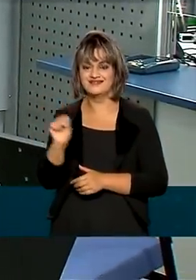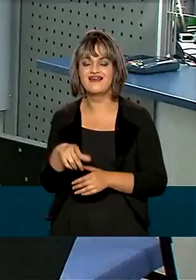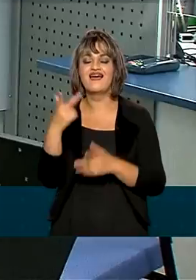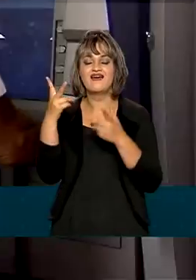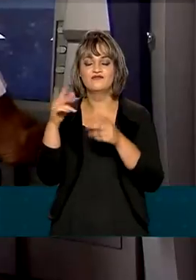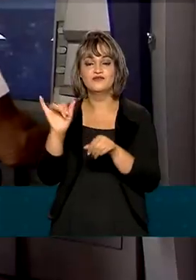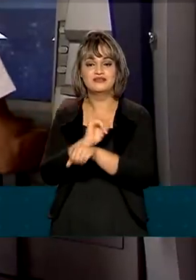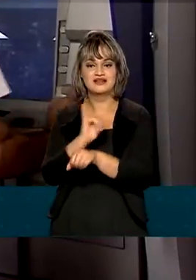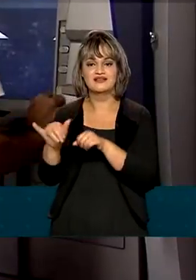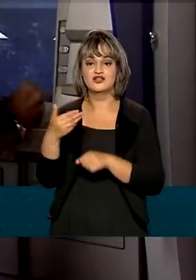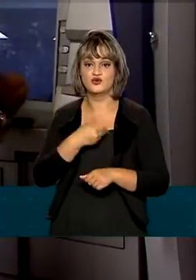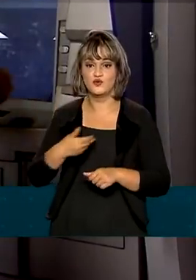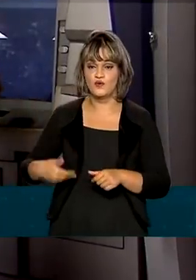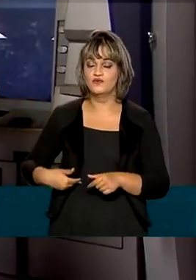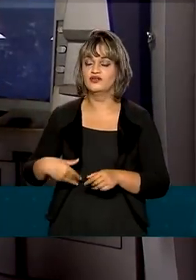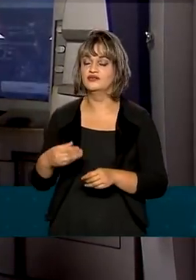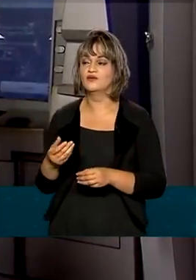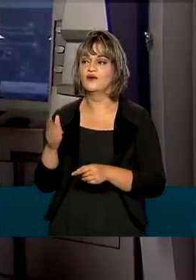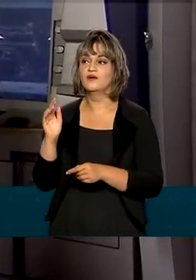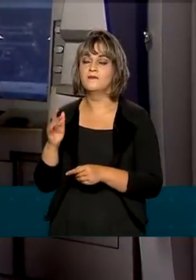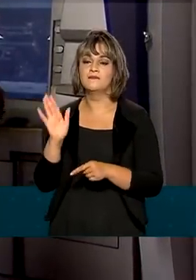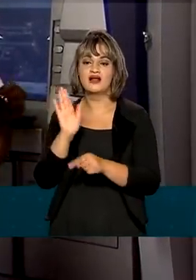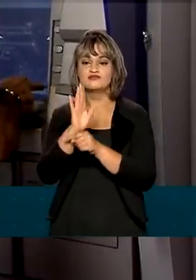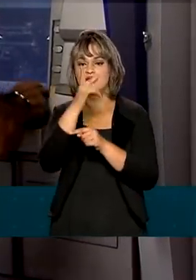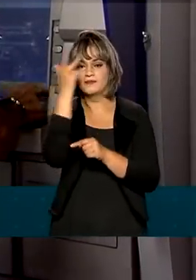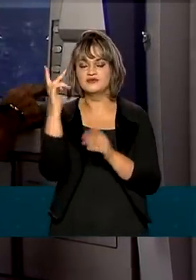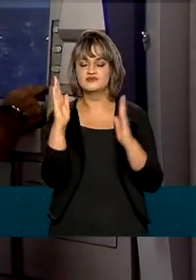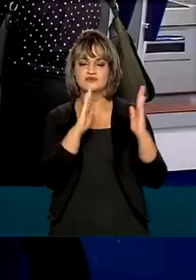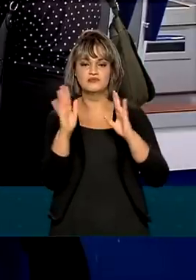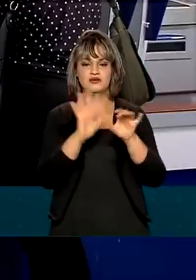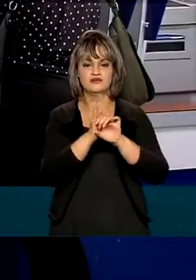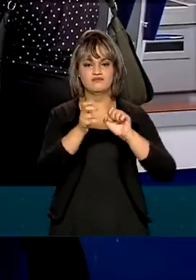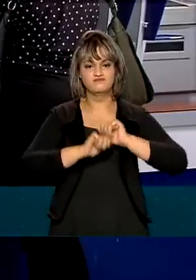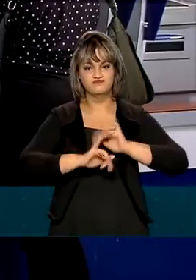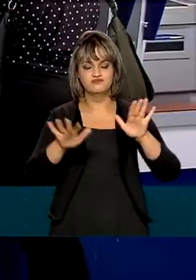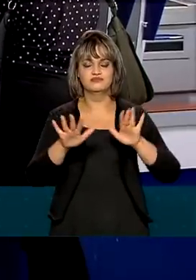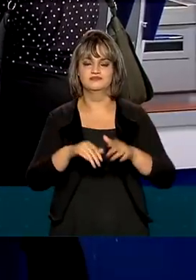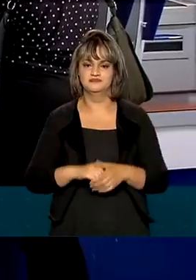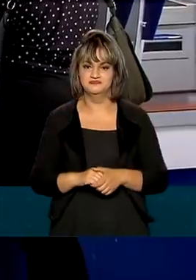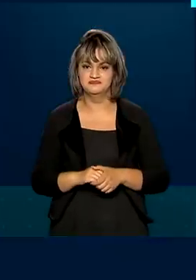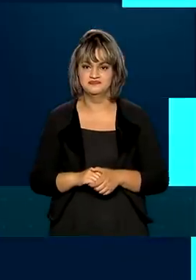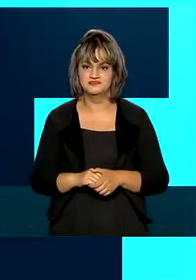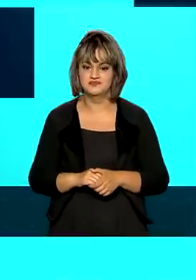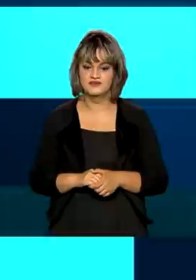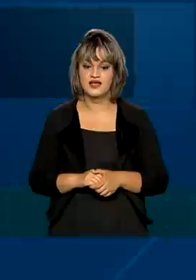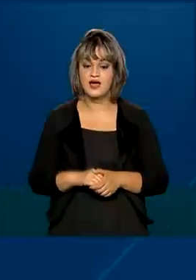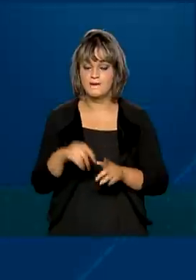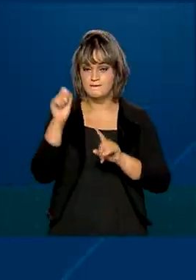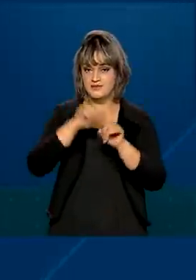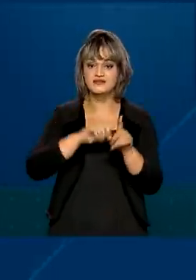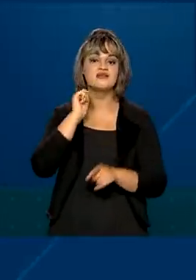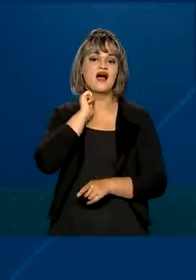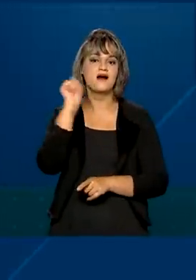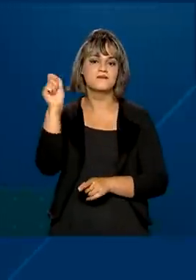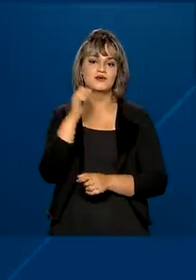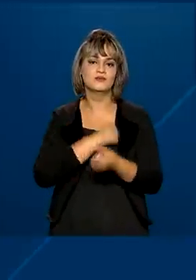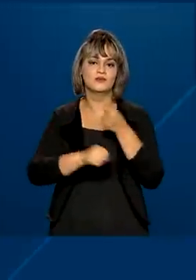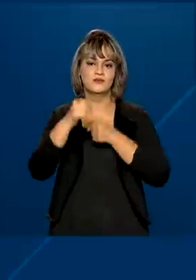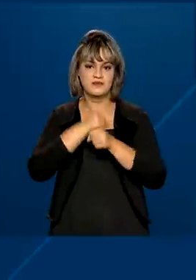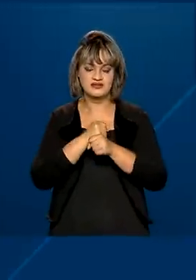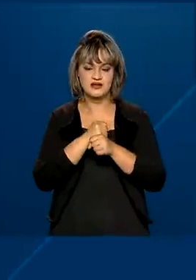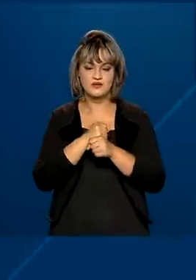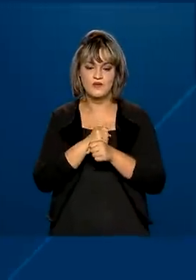no ano passado para combater os impactos da pandemia de Covid-19 na economia do país. Em abril de 2020,